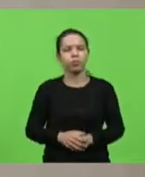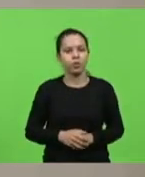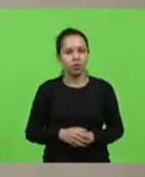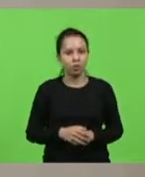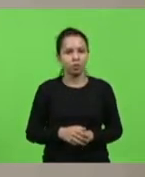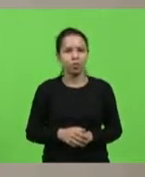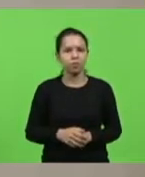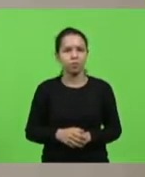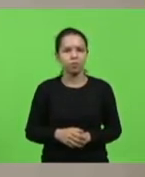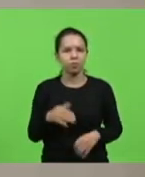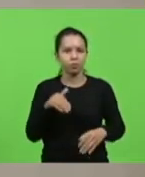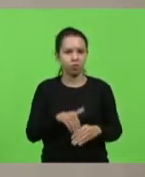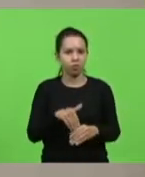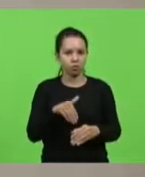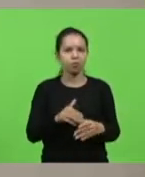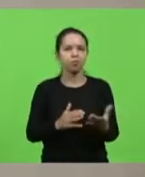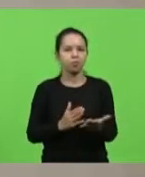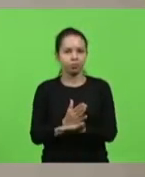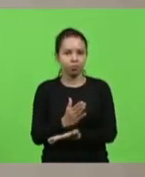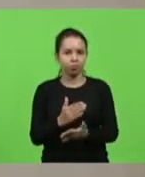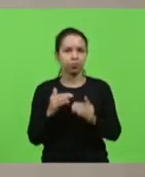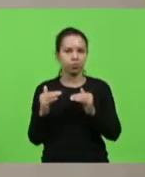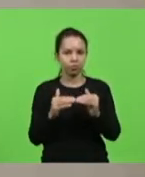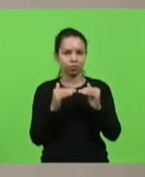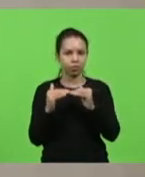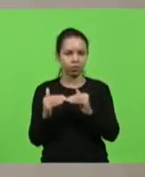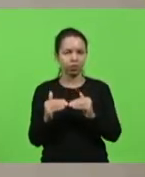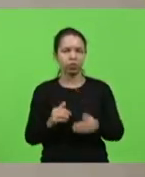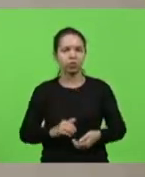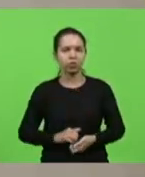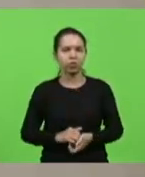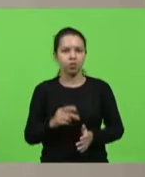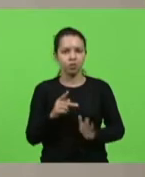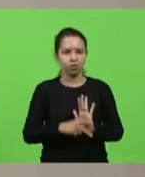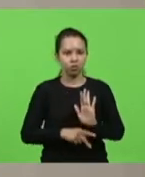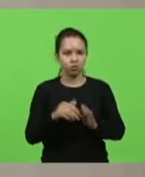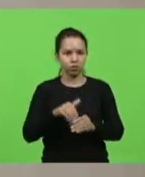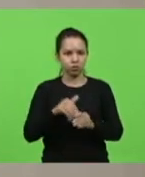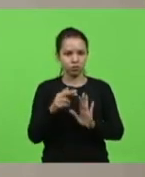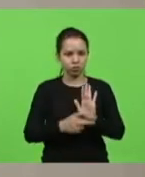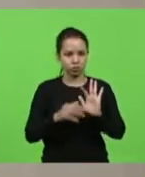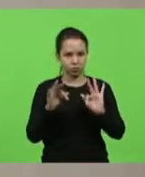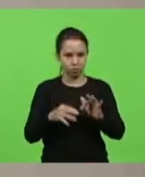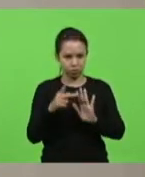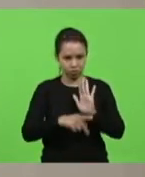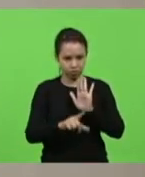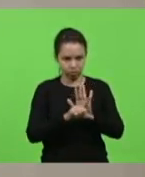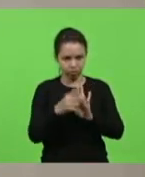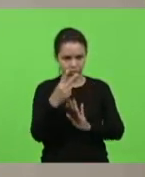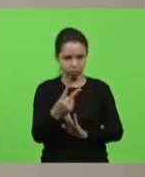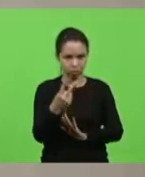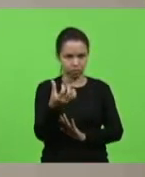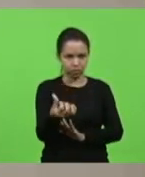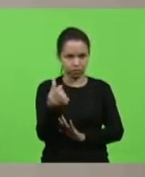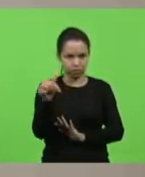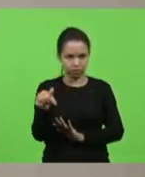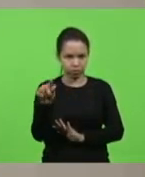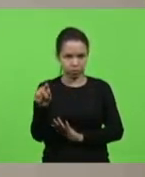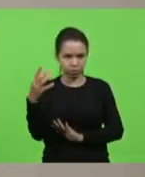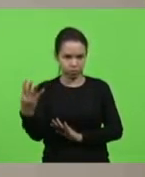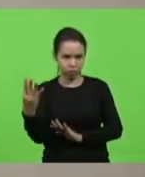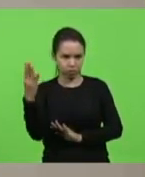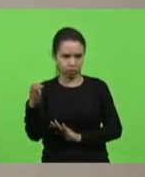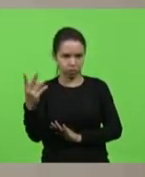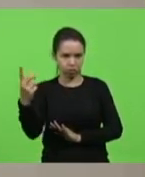encontram. Aprovado por unanimidade. Votação da redação final do projeto de lei 267.4 de 2019,